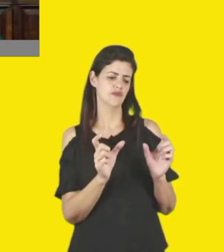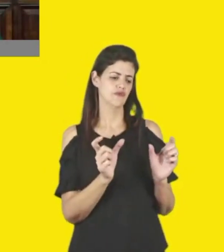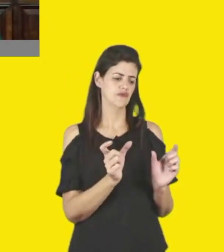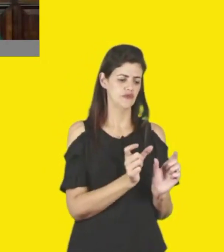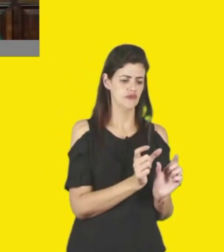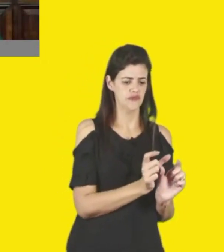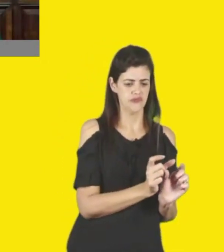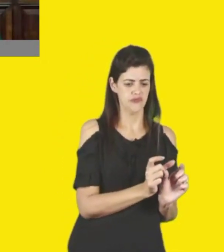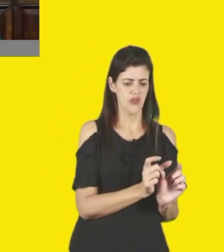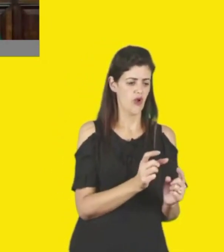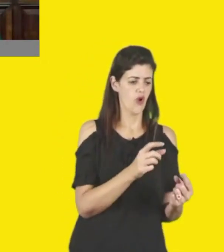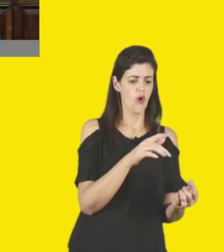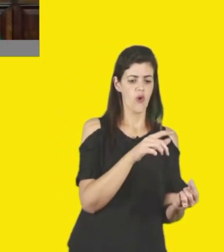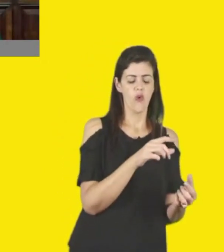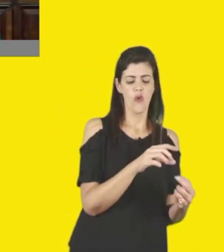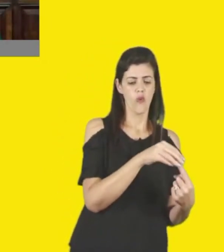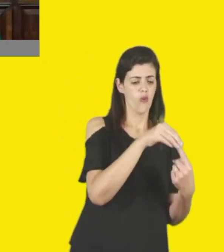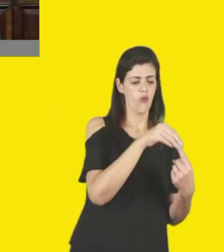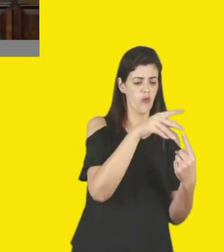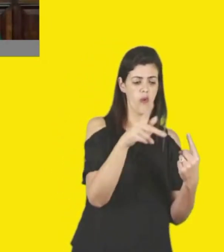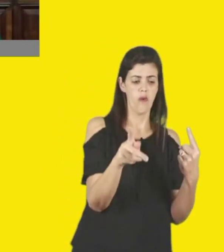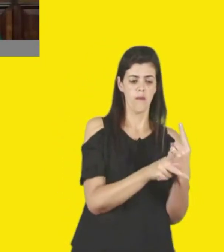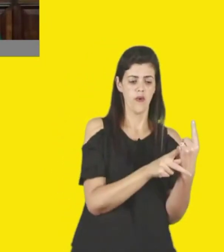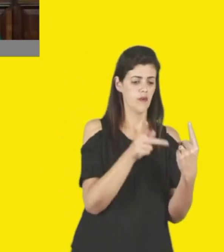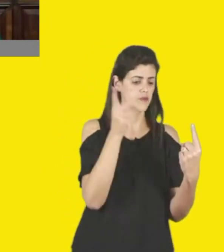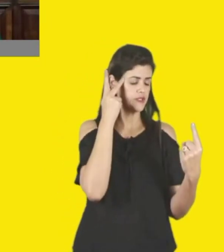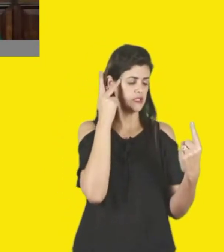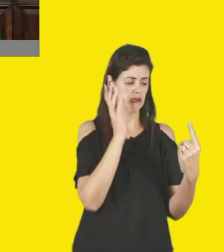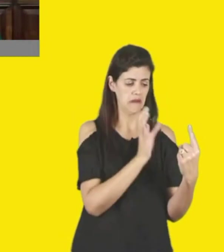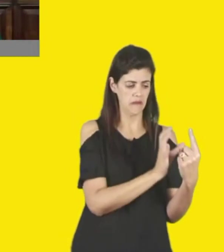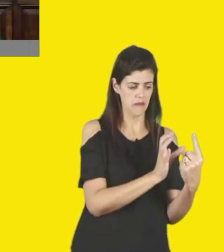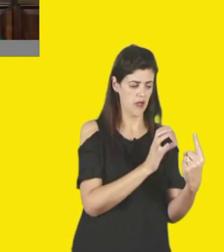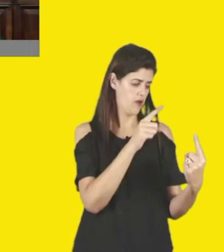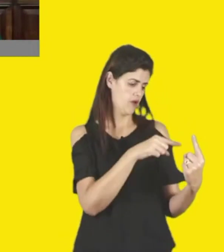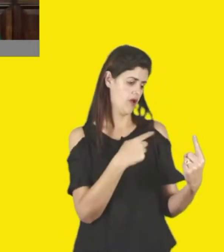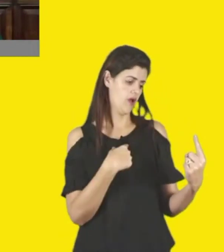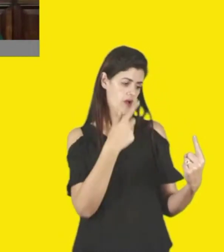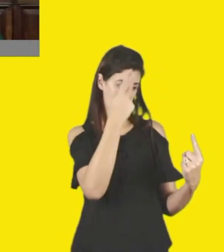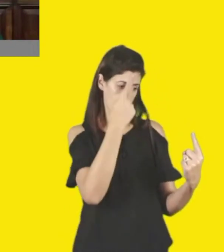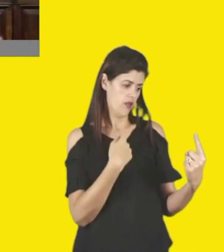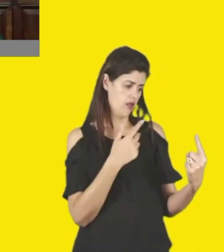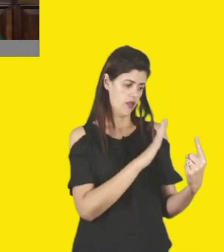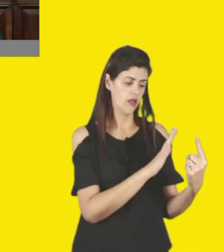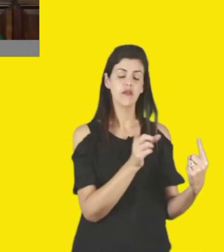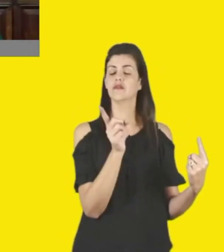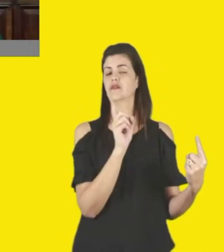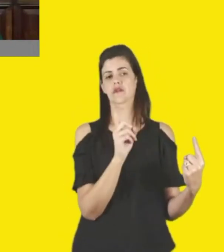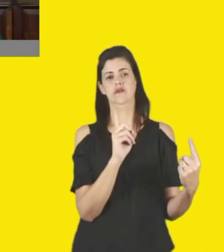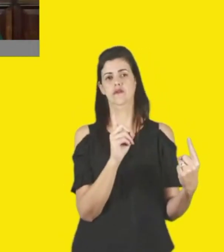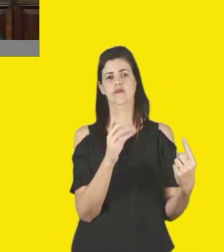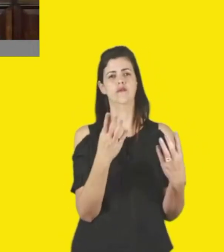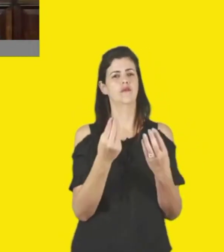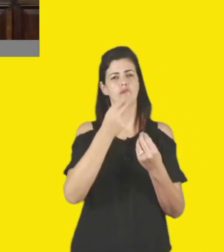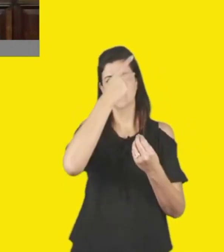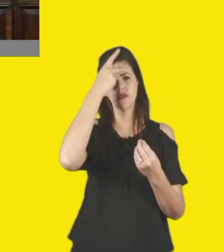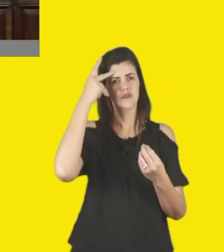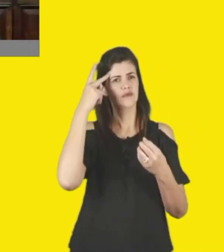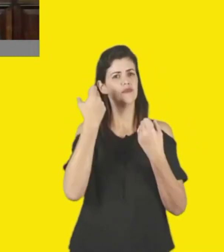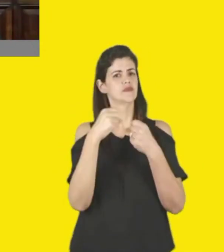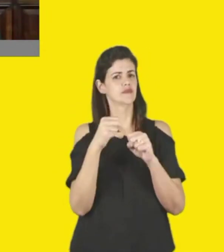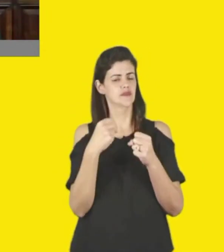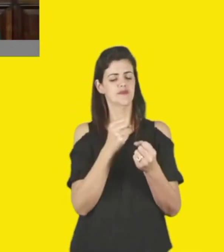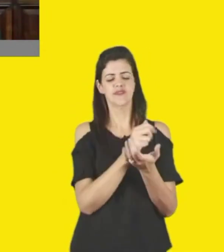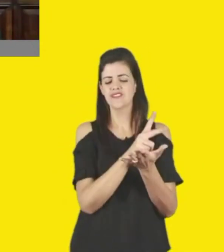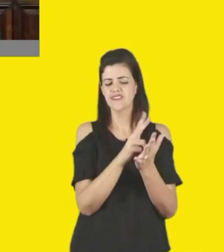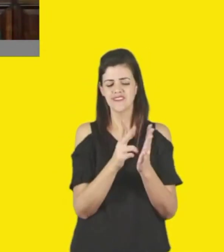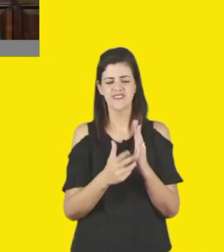único do Estado, ela é para ser feita sobre muitas mãos, porque não há uma cultura certa ou errada,